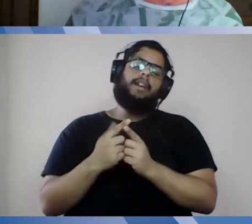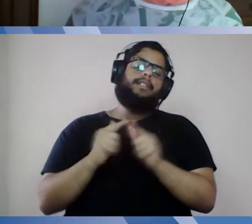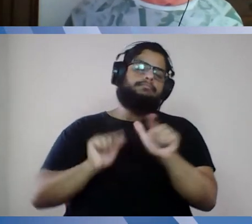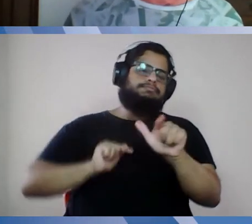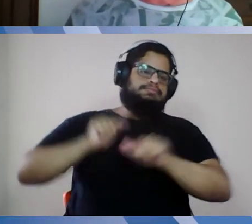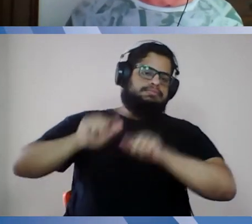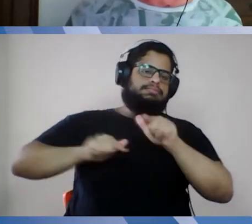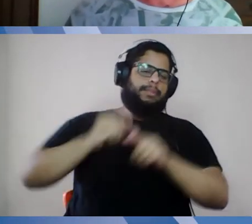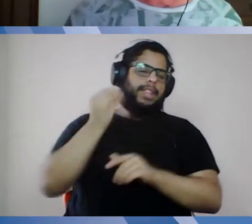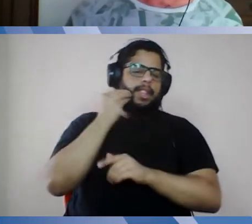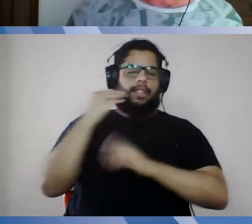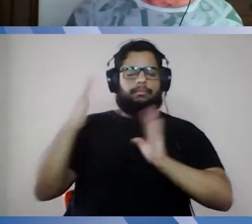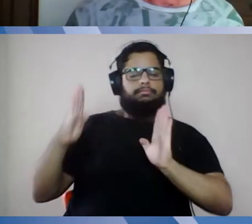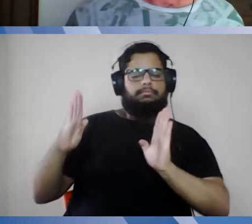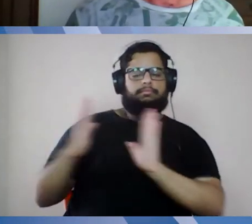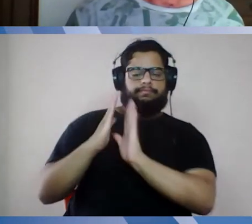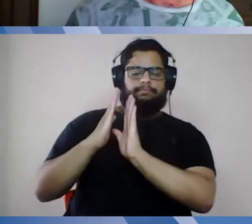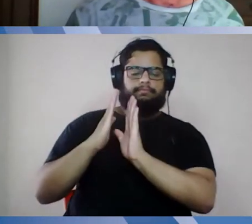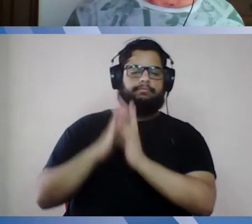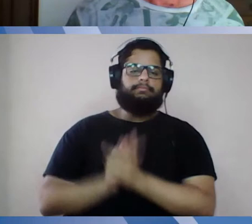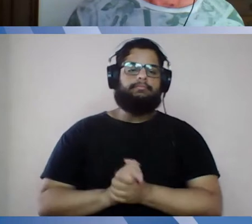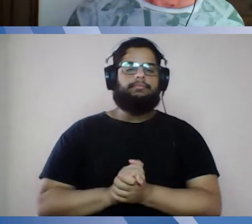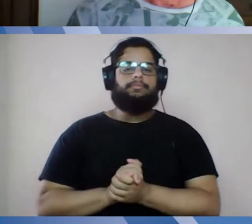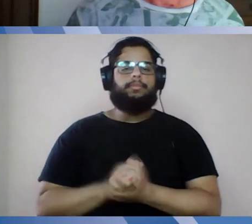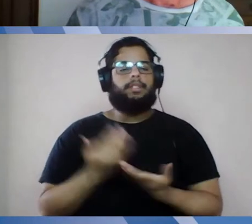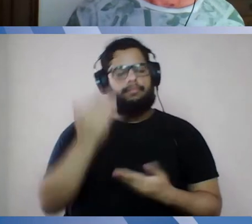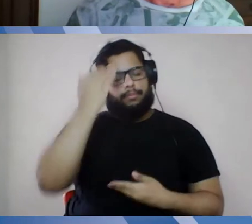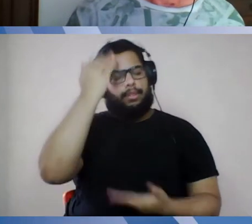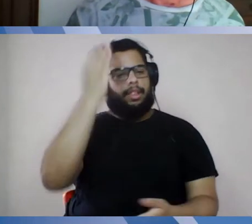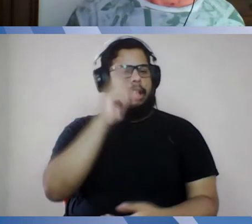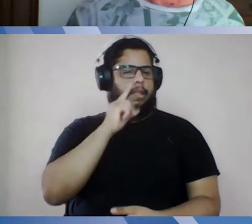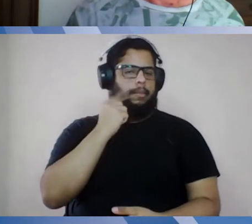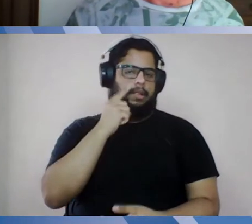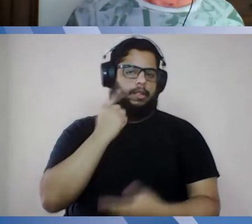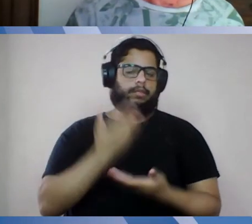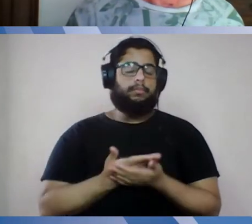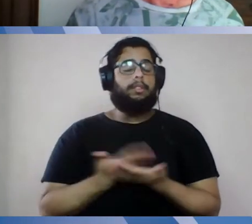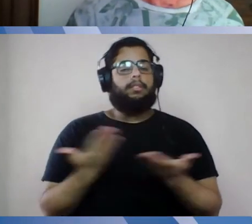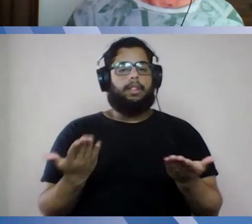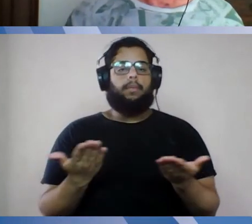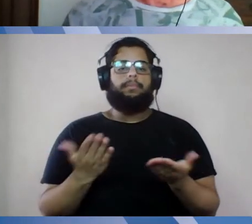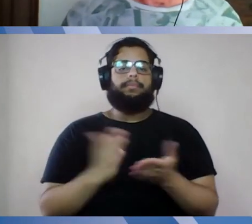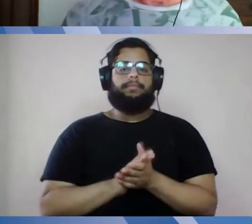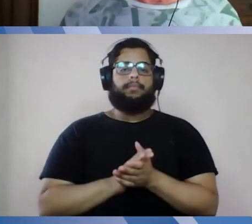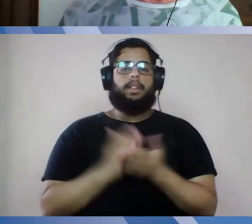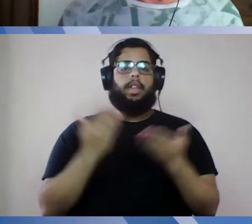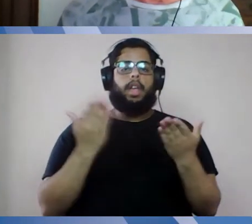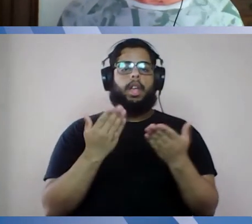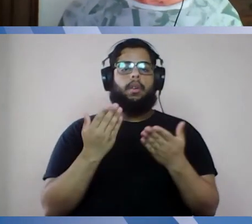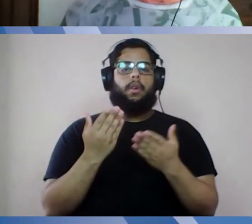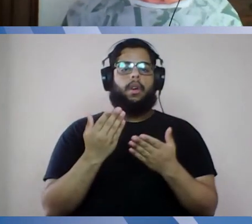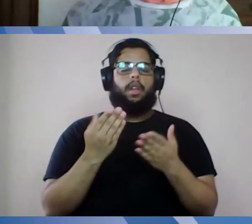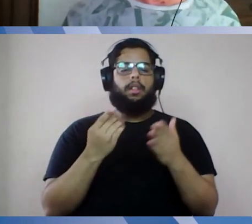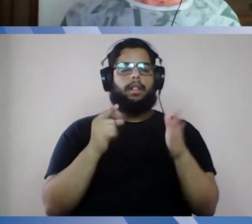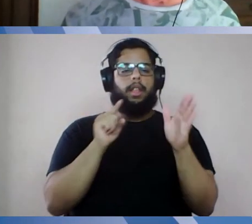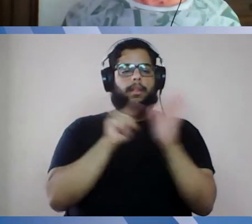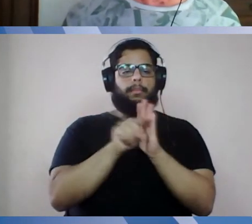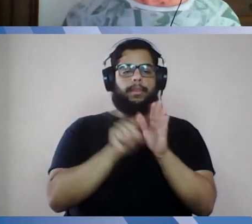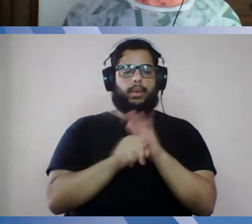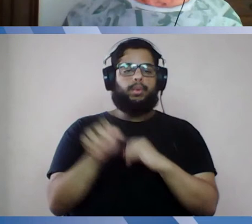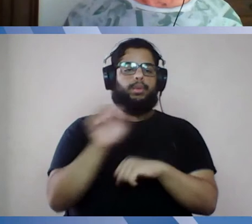ele seja o mais curto possível. Obrigada, Bernardino. Bom, passando agora, então, para a questão dos estágios